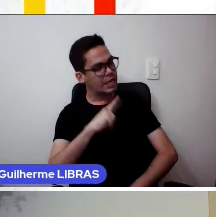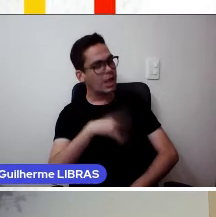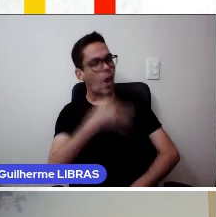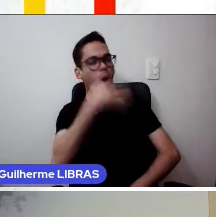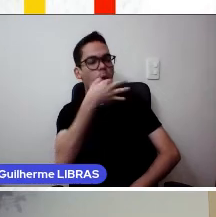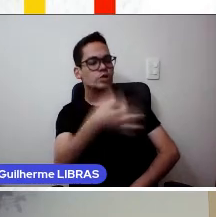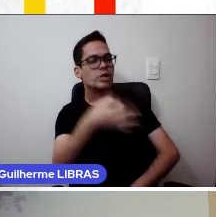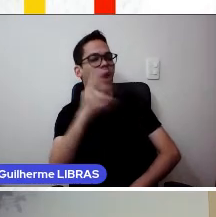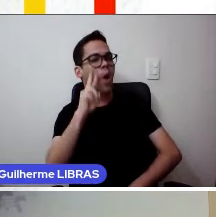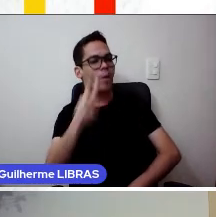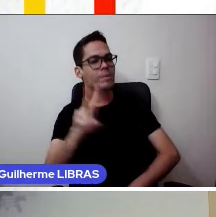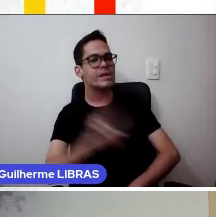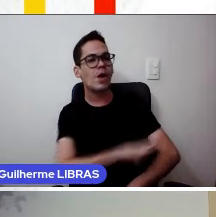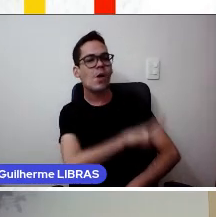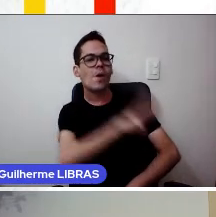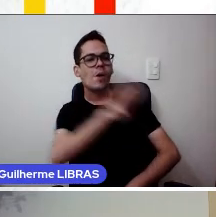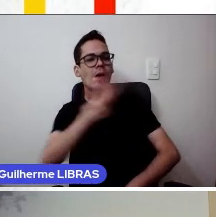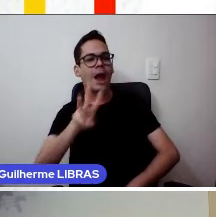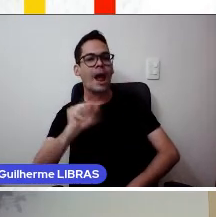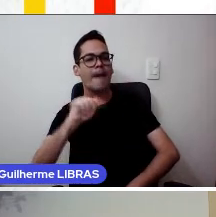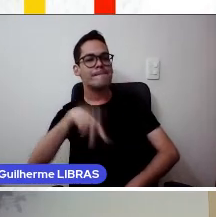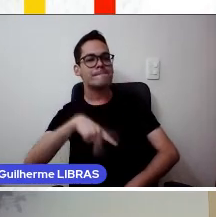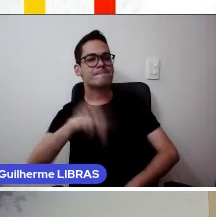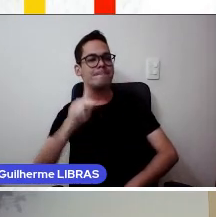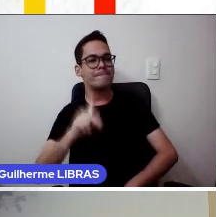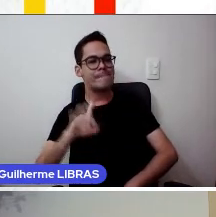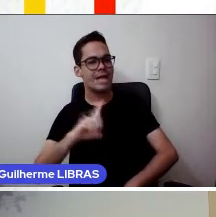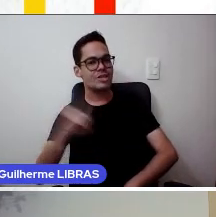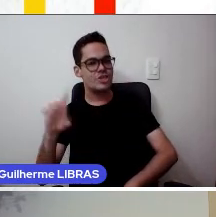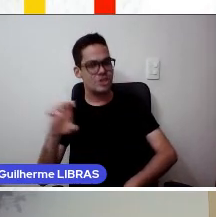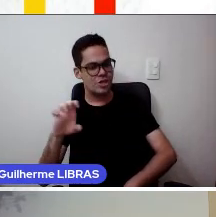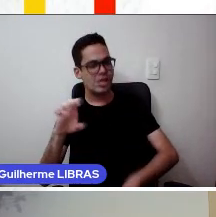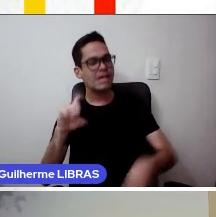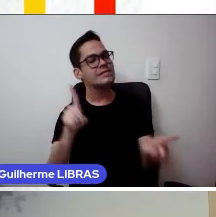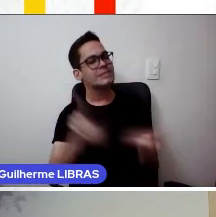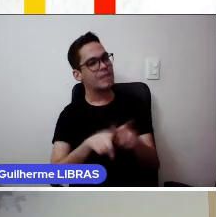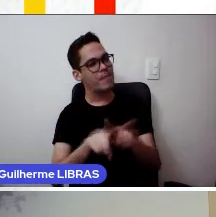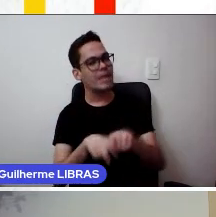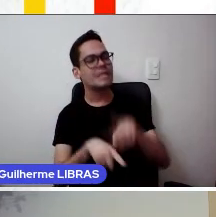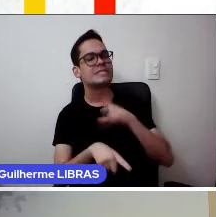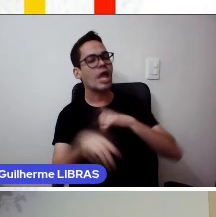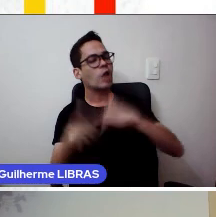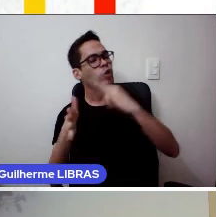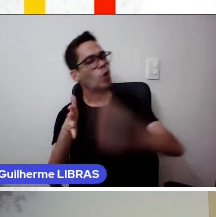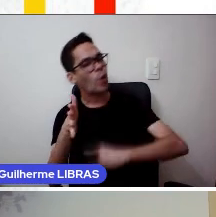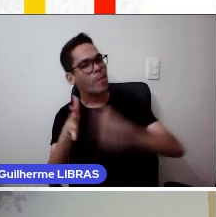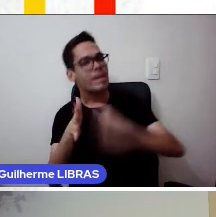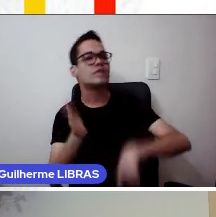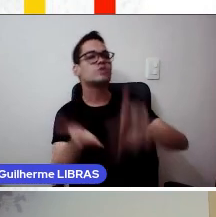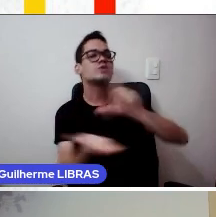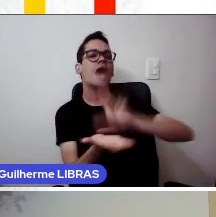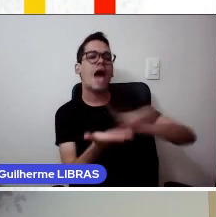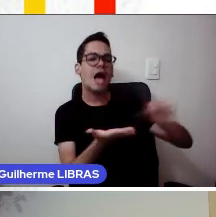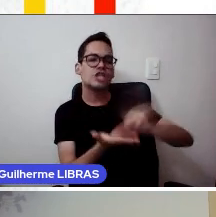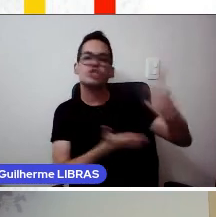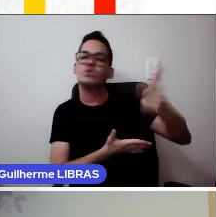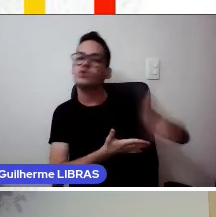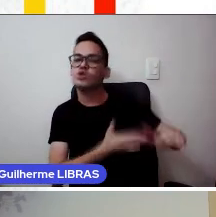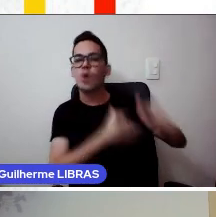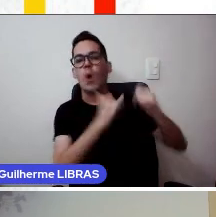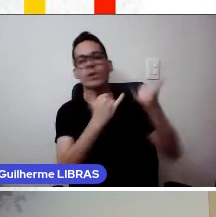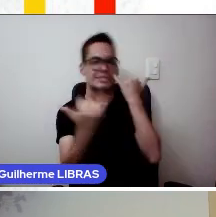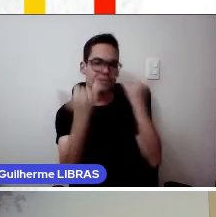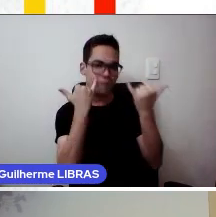consulta ao site da Amped, parceira do portal, que tem uma página com documentos, artigos e outras informações sobre